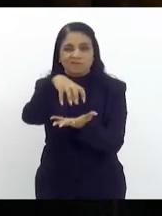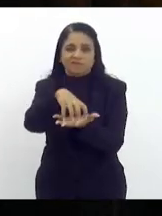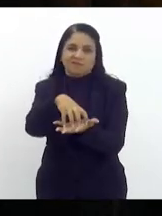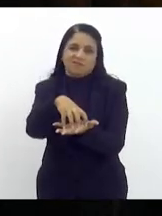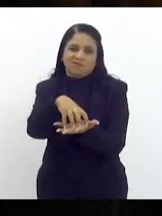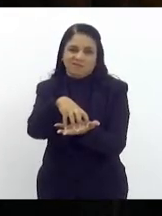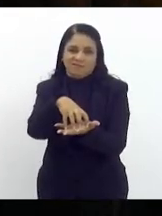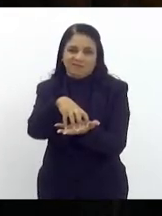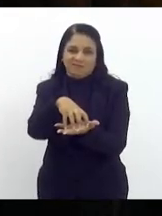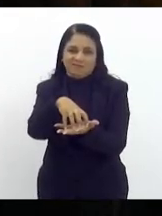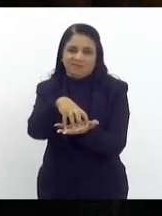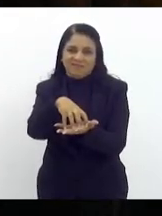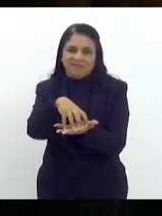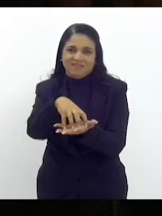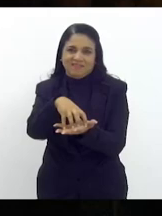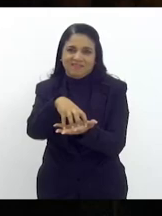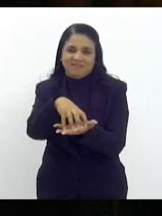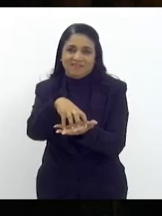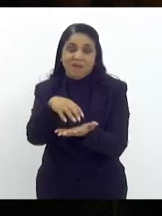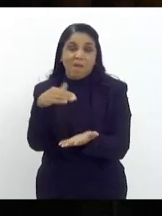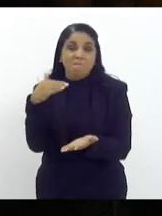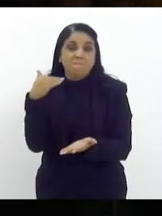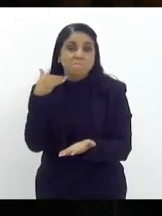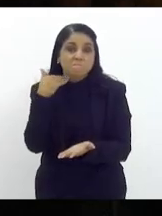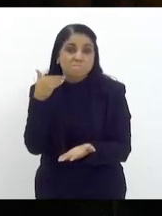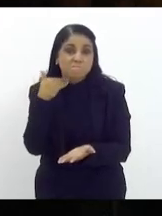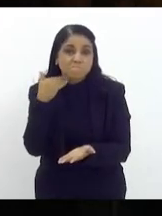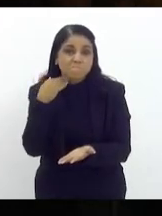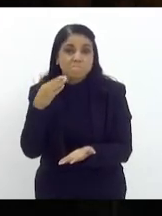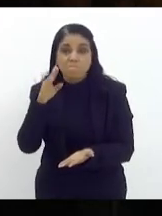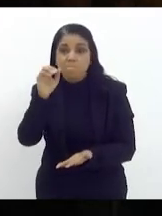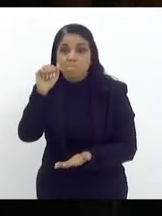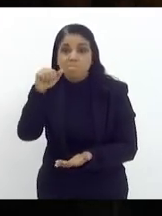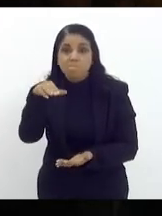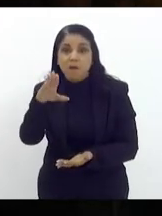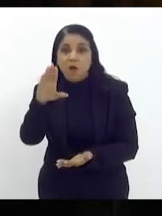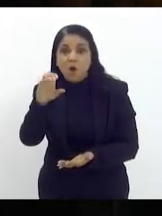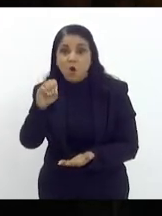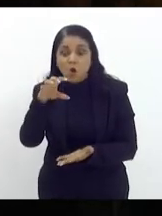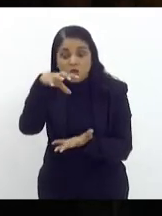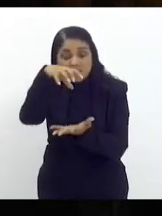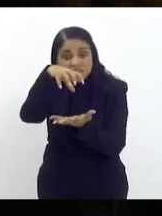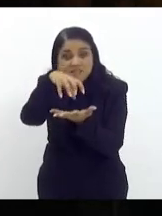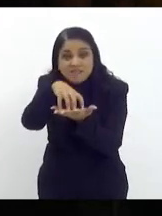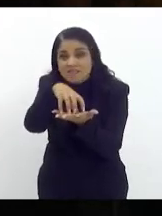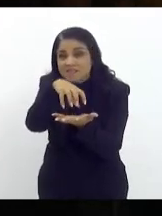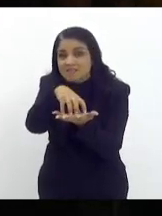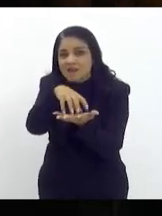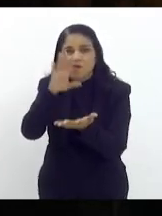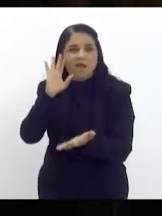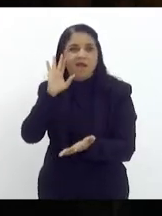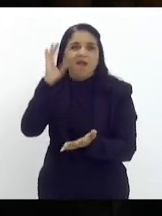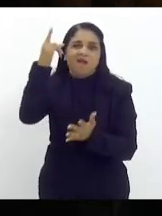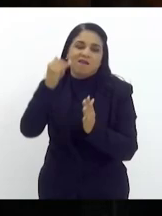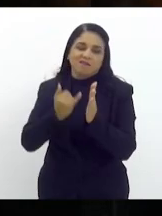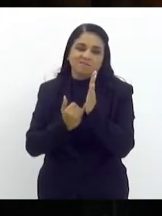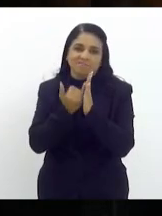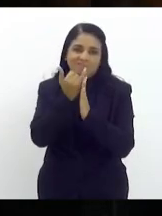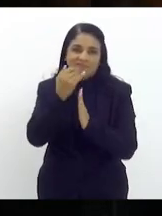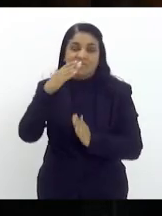ou é não é o banco central e o banco central porque é o banco central que define a taxa selic